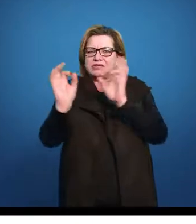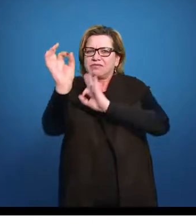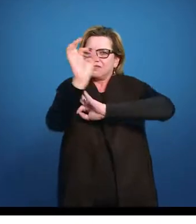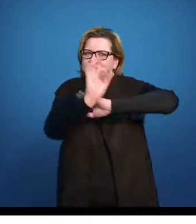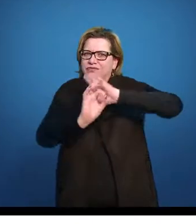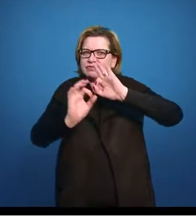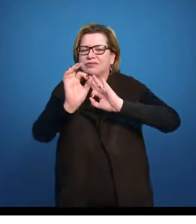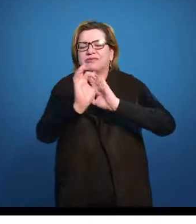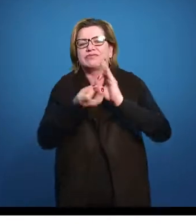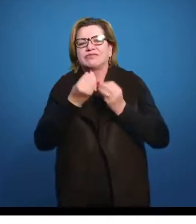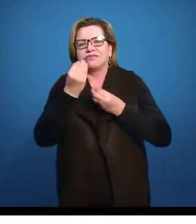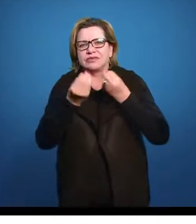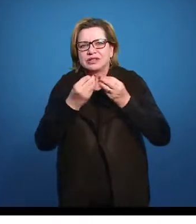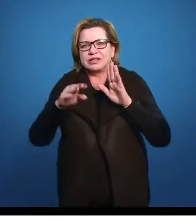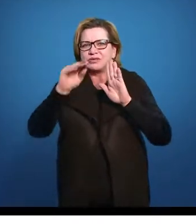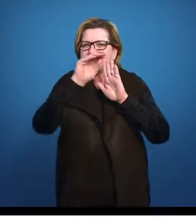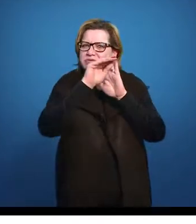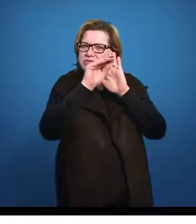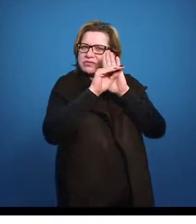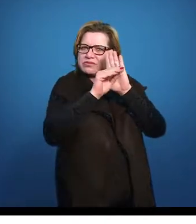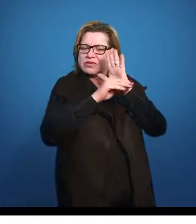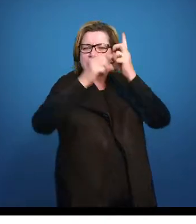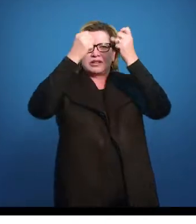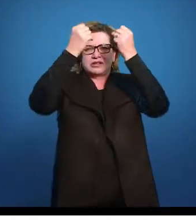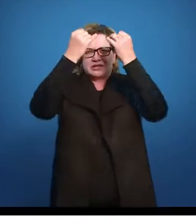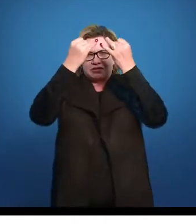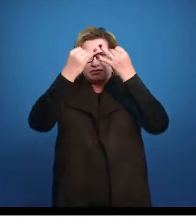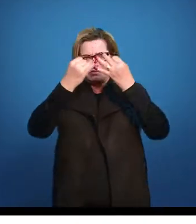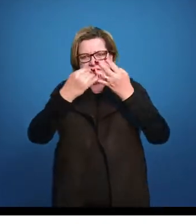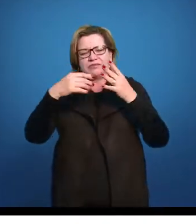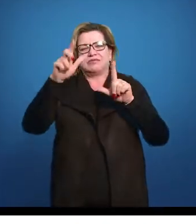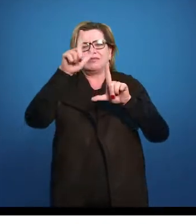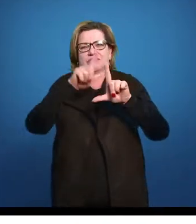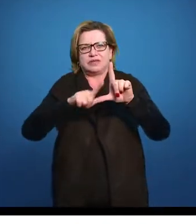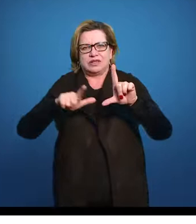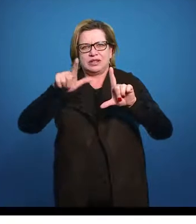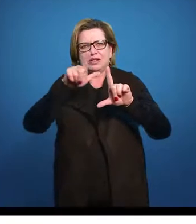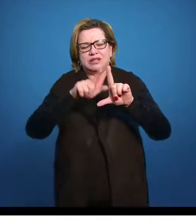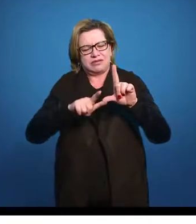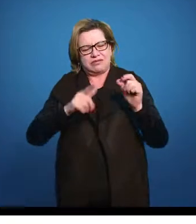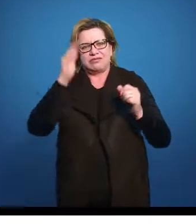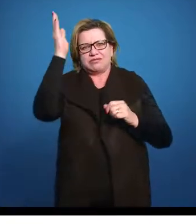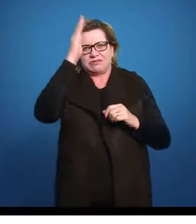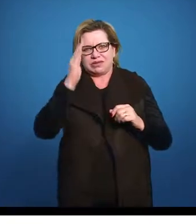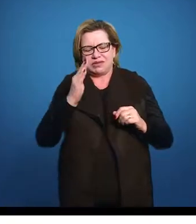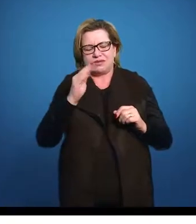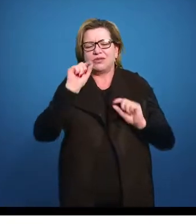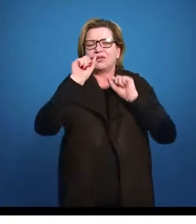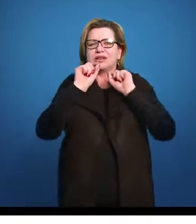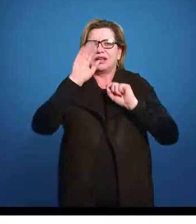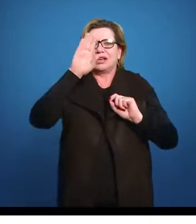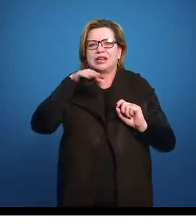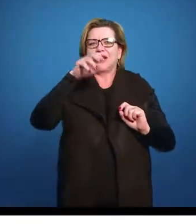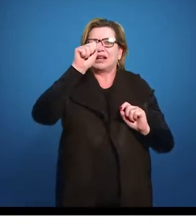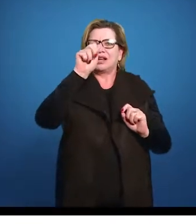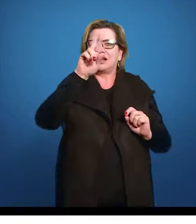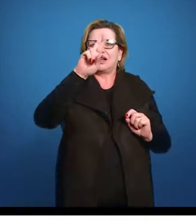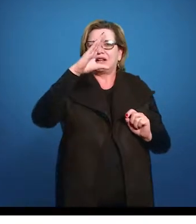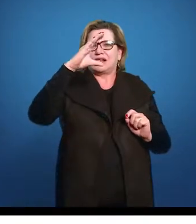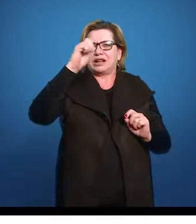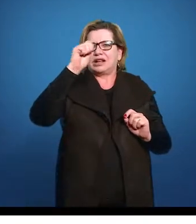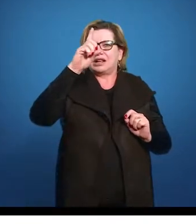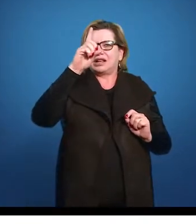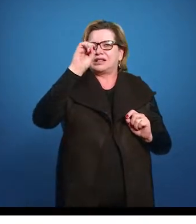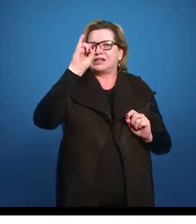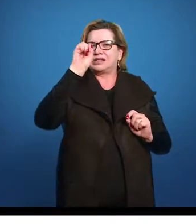quando ele propõe um projeto para explicar a formação da literatura brasileira. O arcadismo, então, vai ser essa estética literária que vai